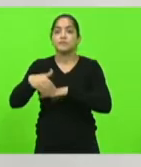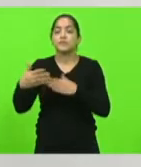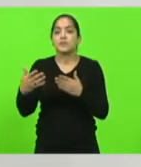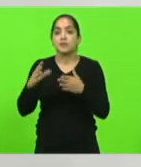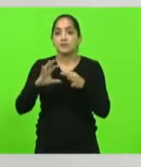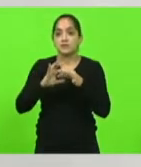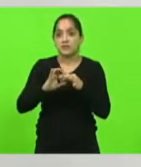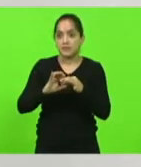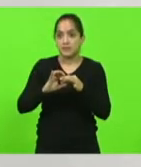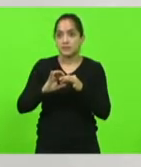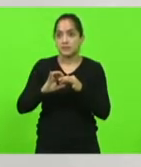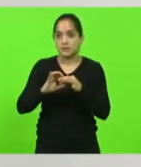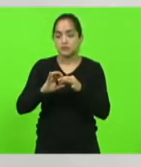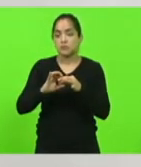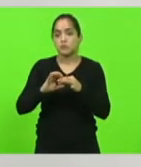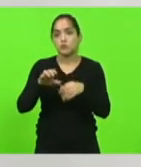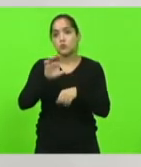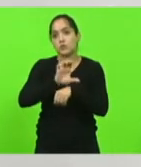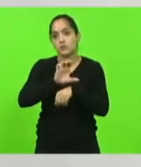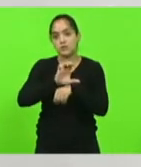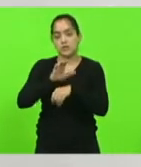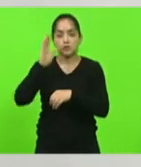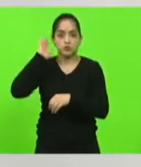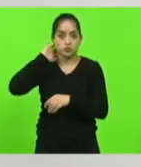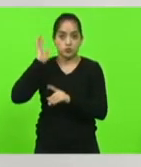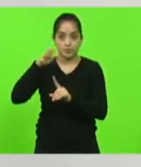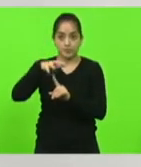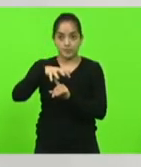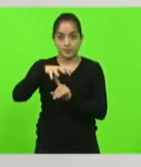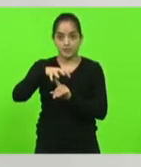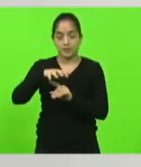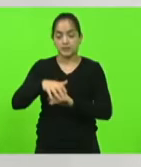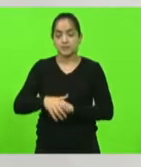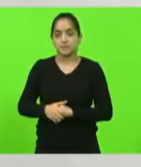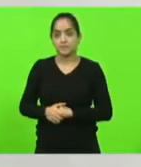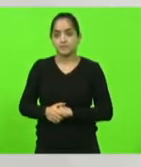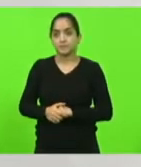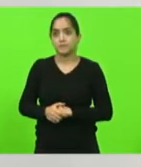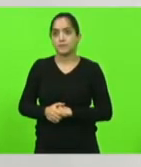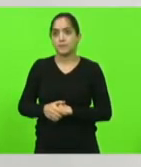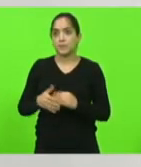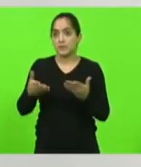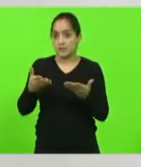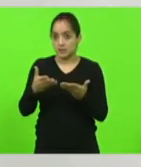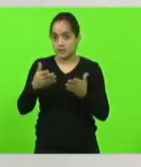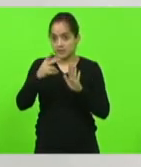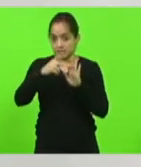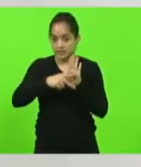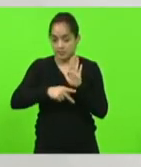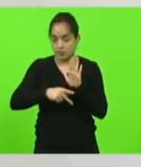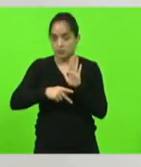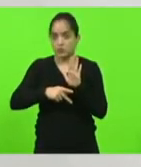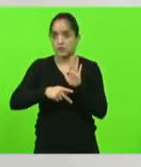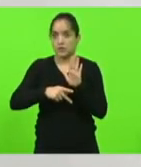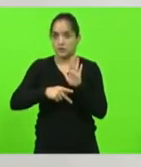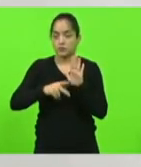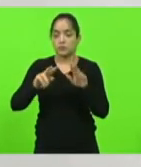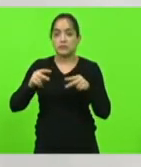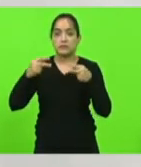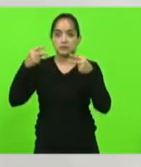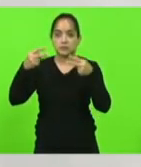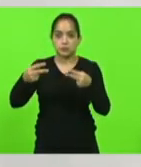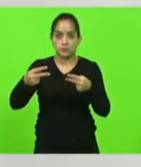ligação com o estado do Paraná sem contar esse projeto futuro da duplicação